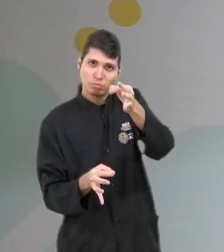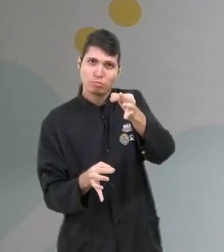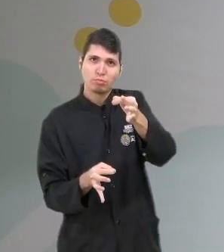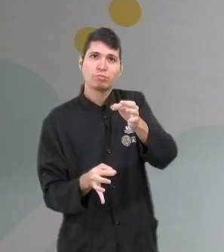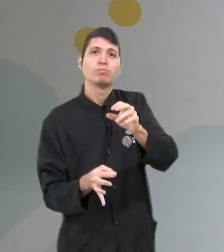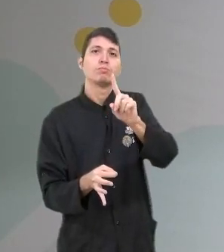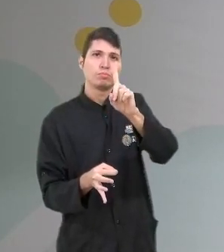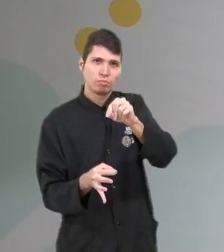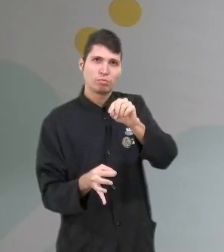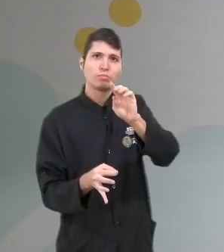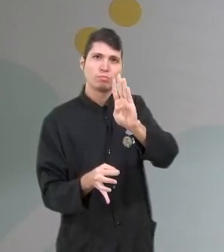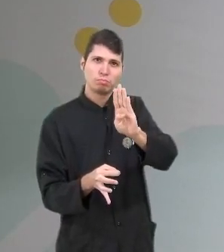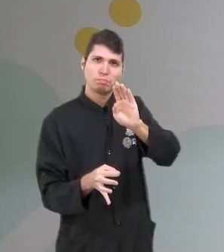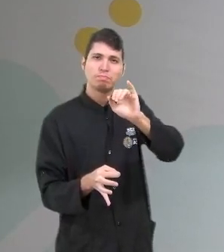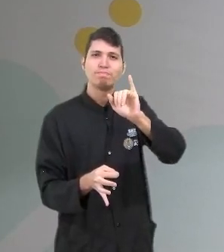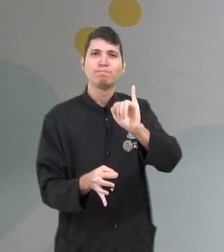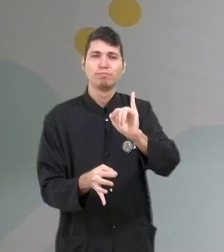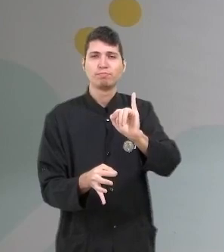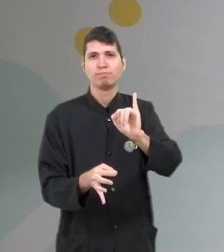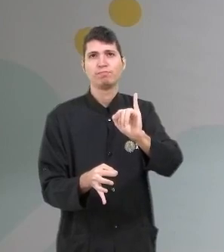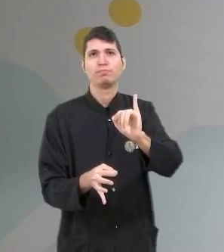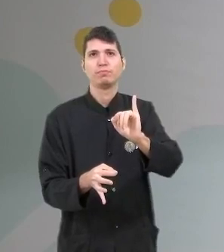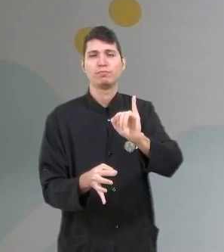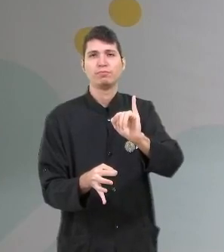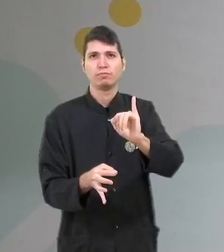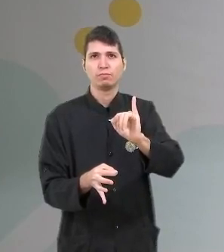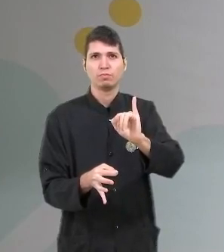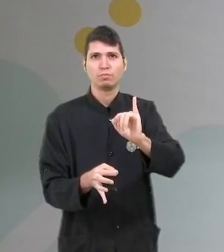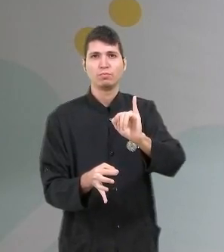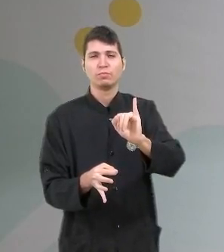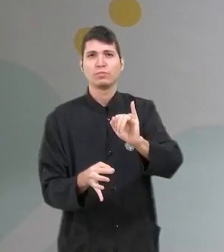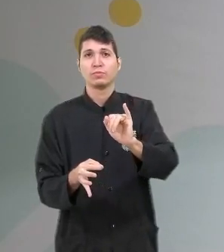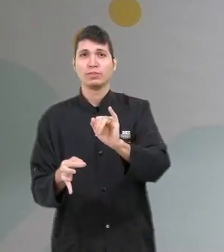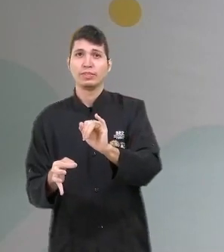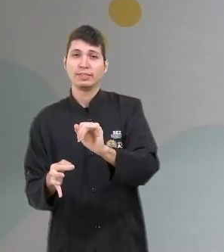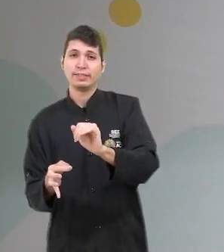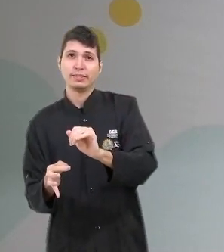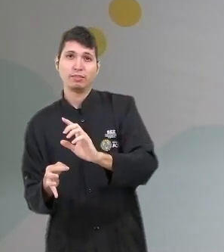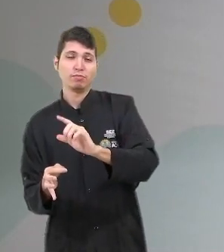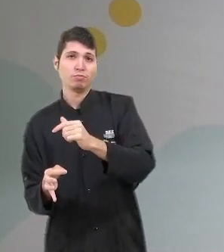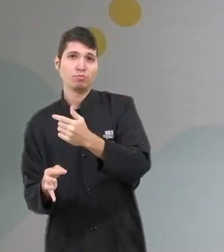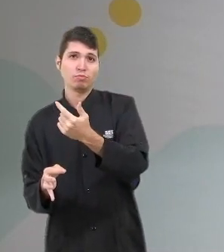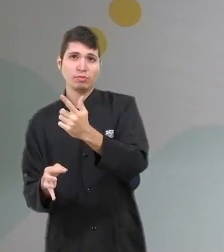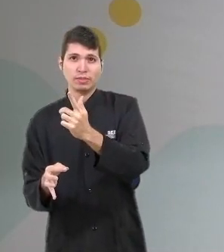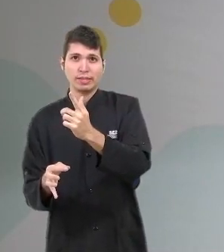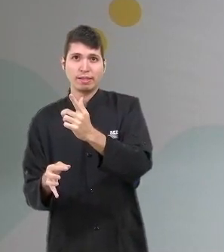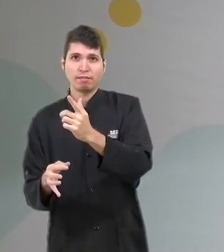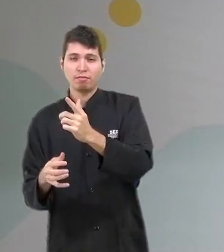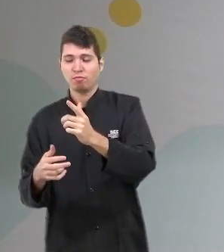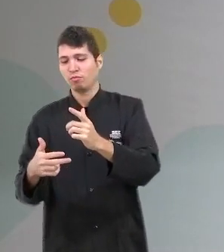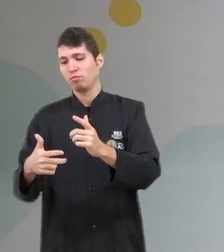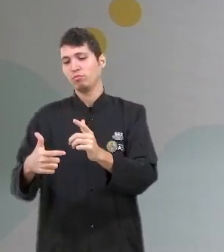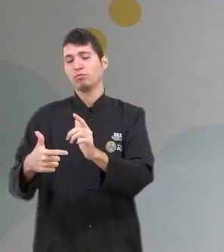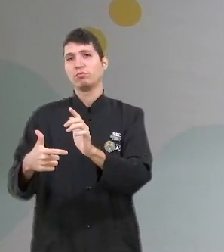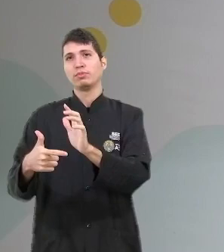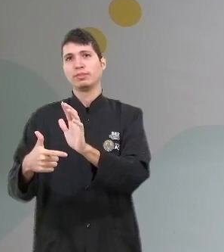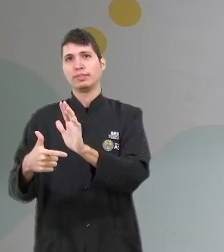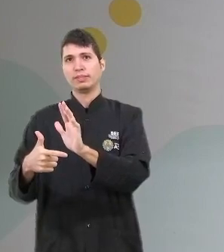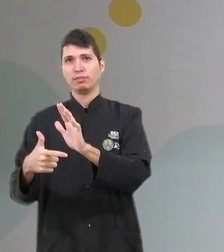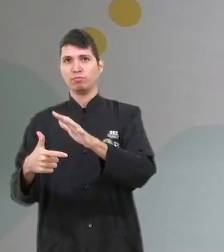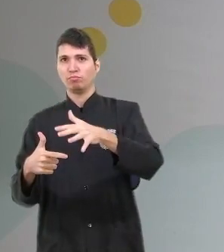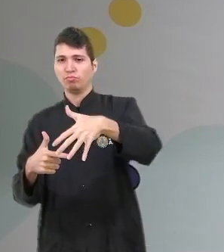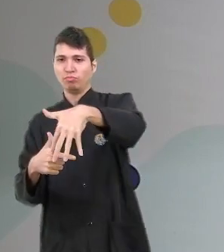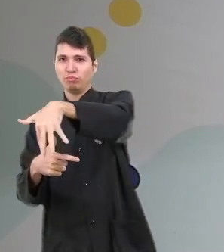bidimensional. Quando eu vou para a ideia da geometria espacial, que aí você tem a ideia da tridimensional. É aquela